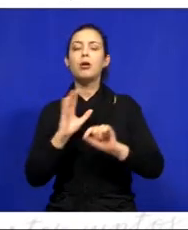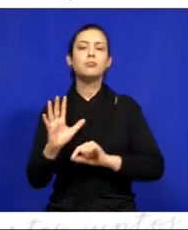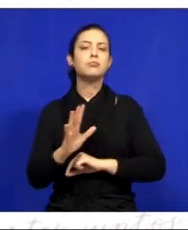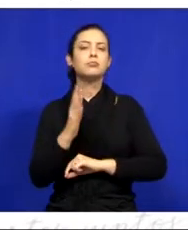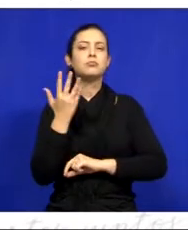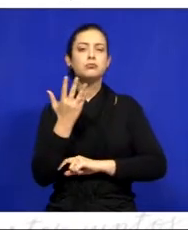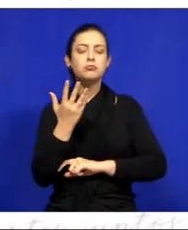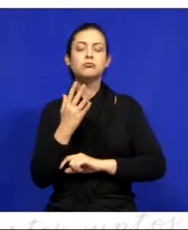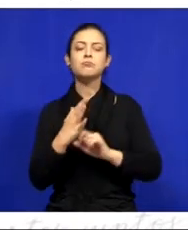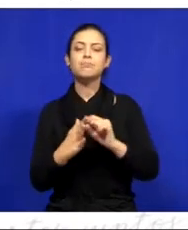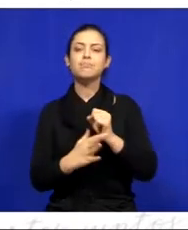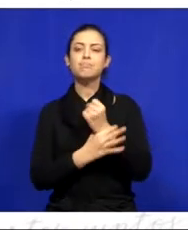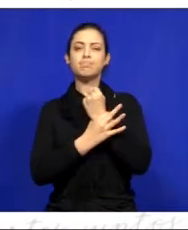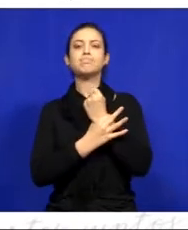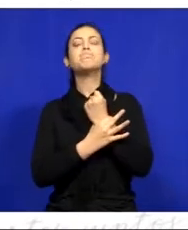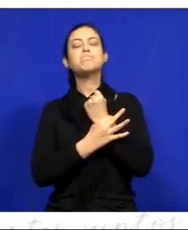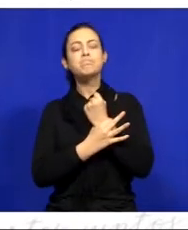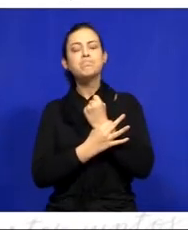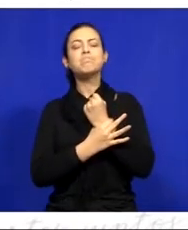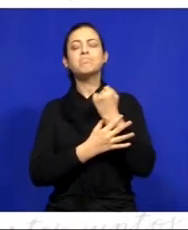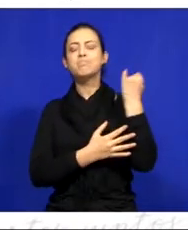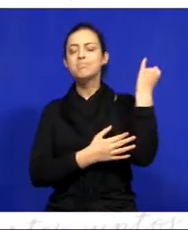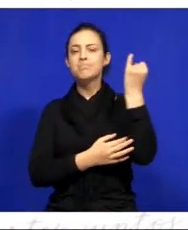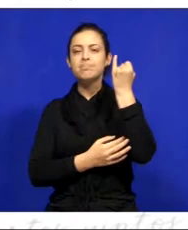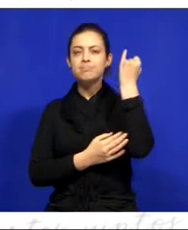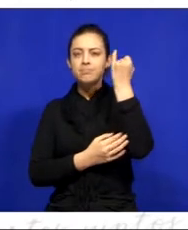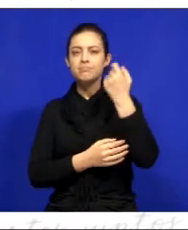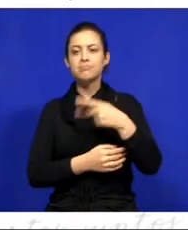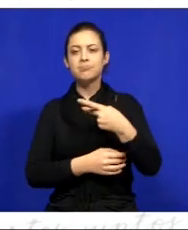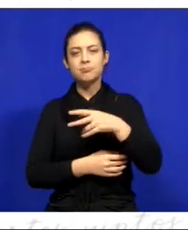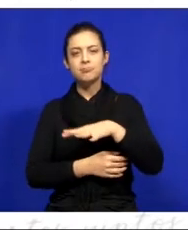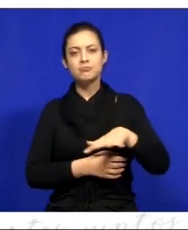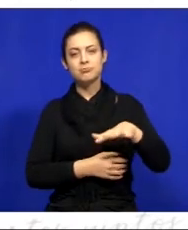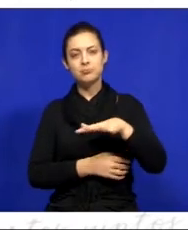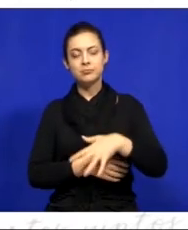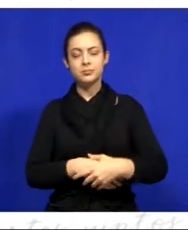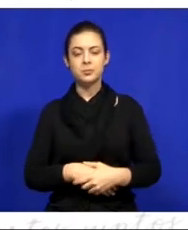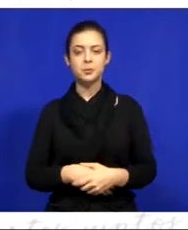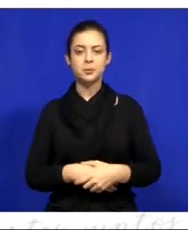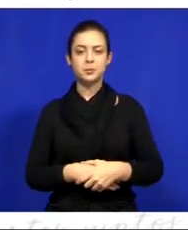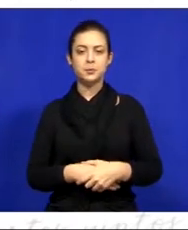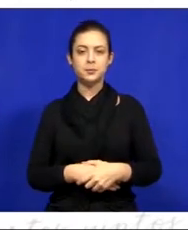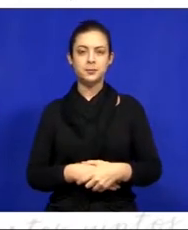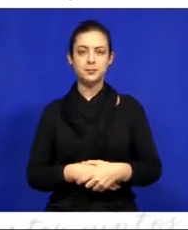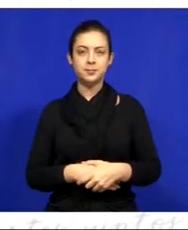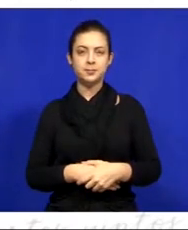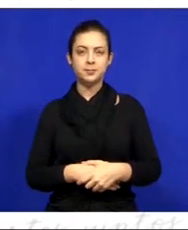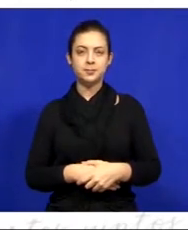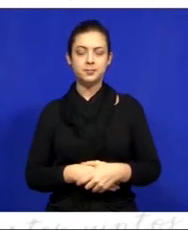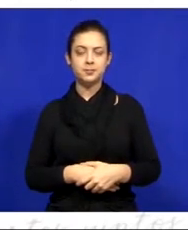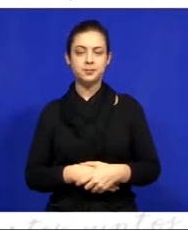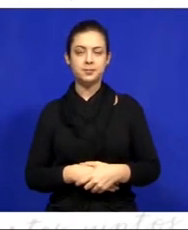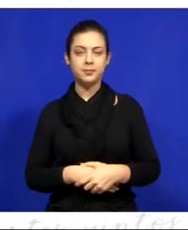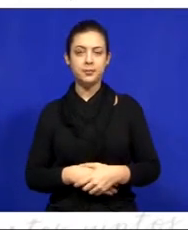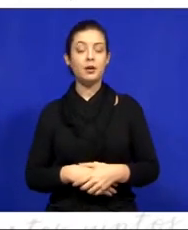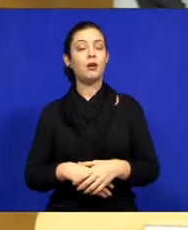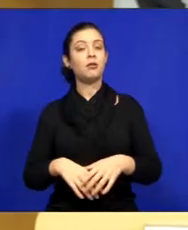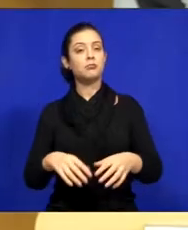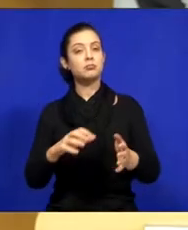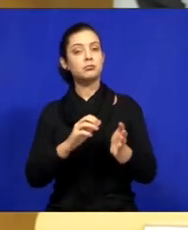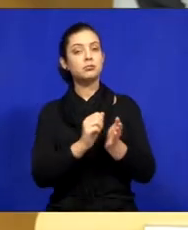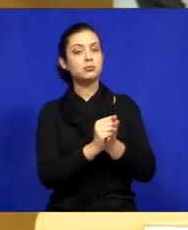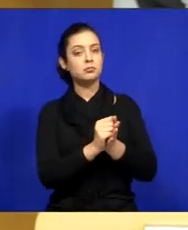uma segurança significativa, muito importante para a nossa cidade. Também quero